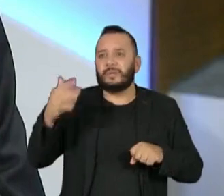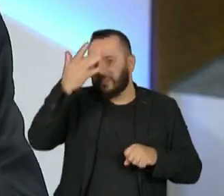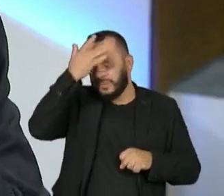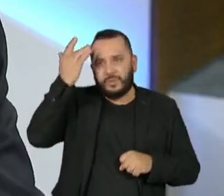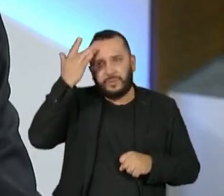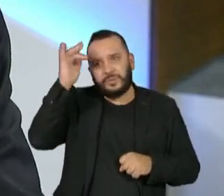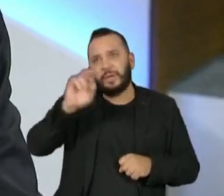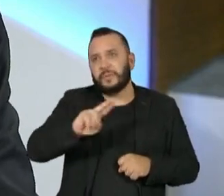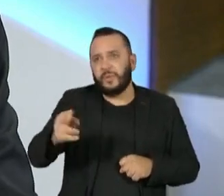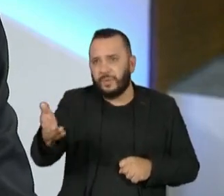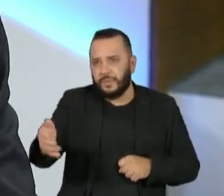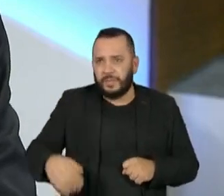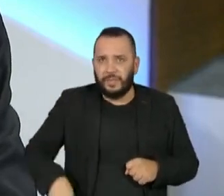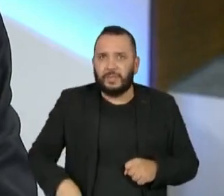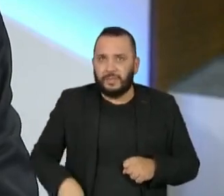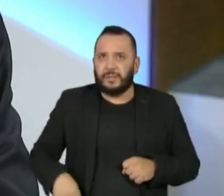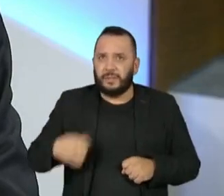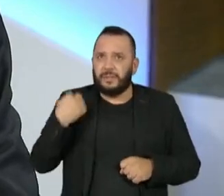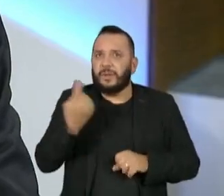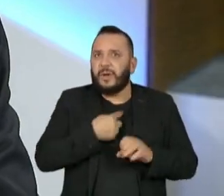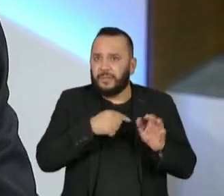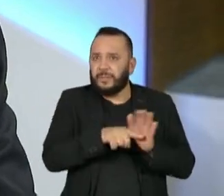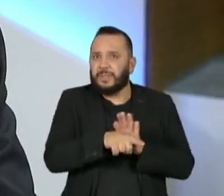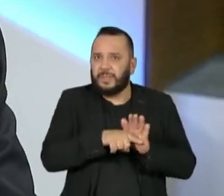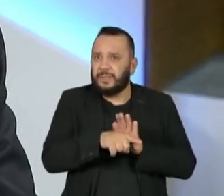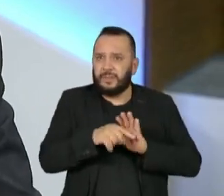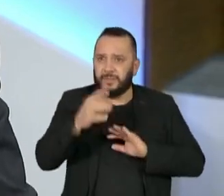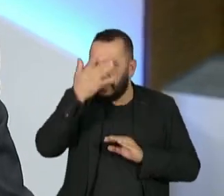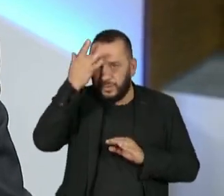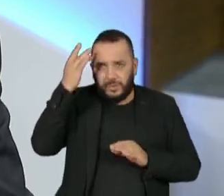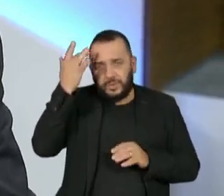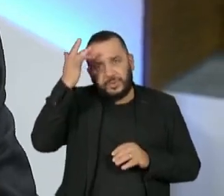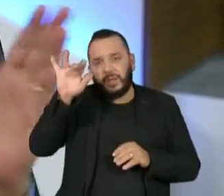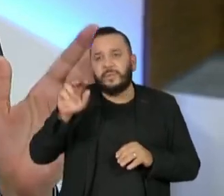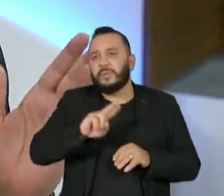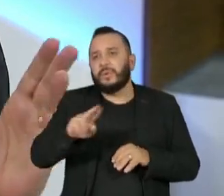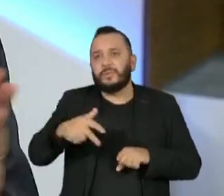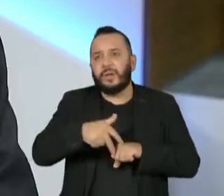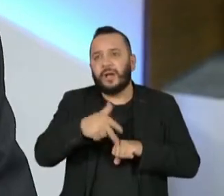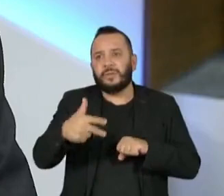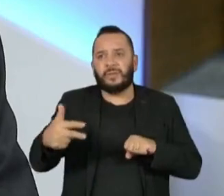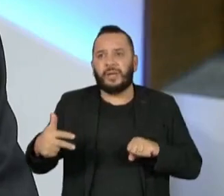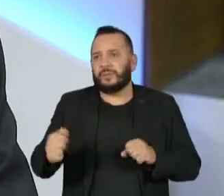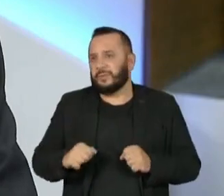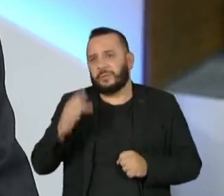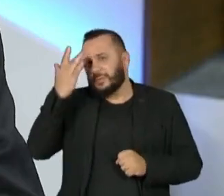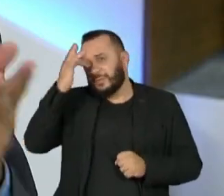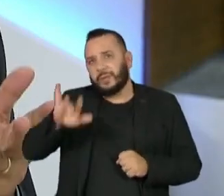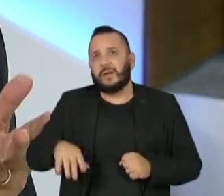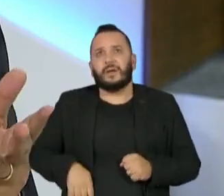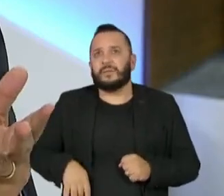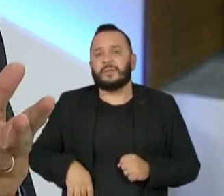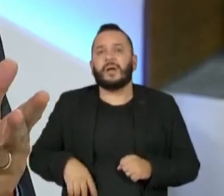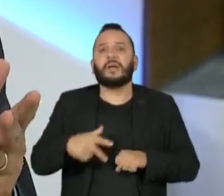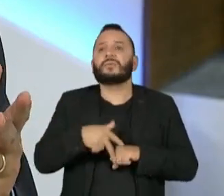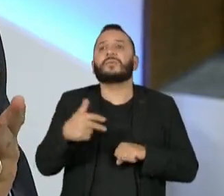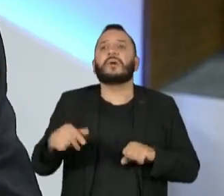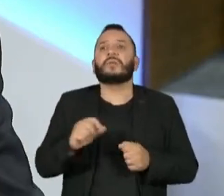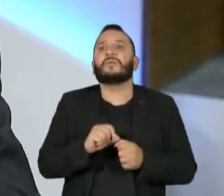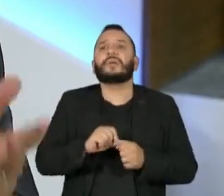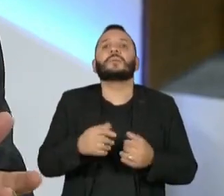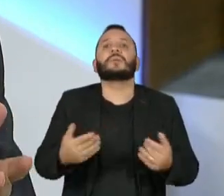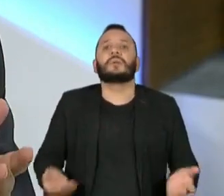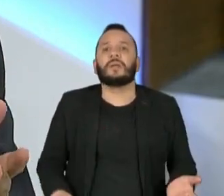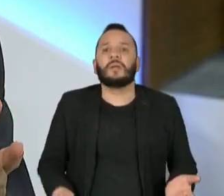dele. Eu tô falando porque nós fizemos o teste. Qual o nome do astronauta? Não sabem. O que o astronauta fez?